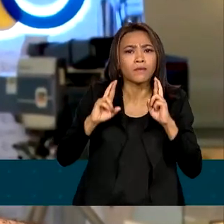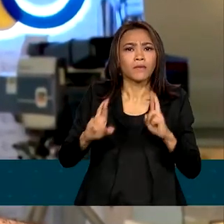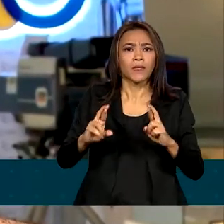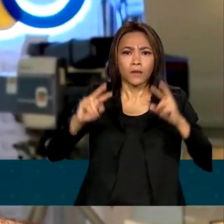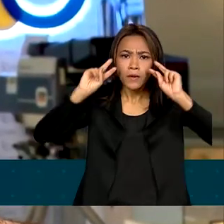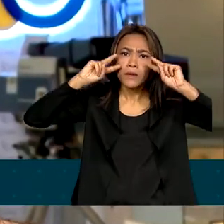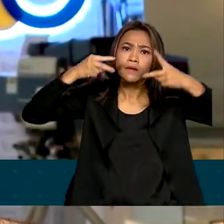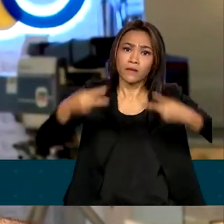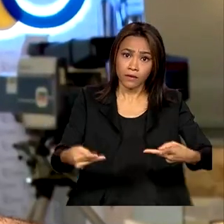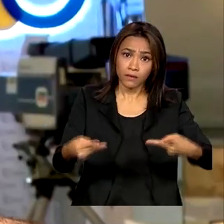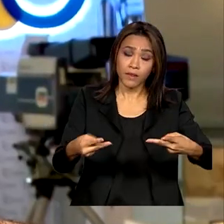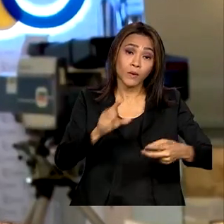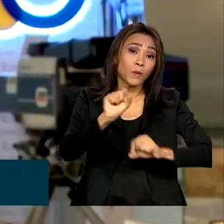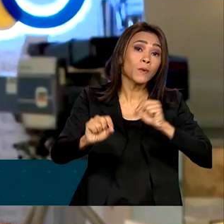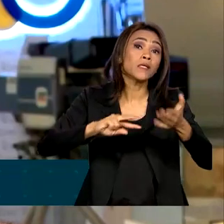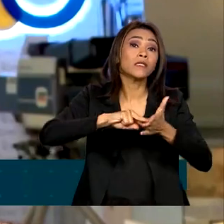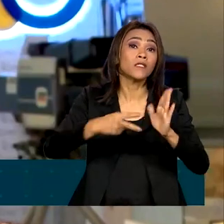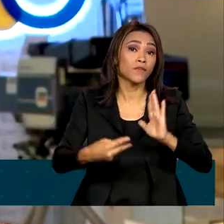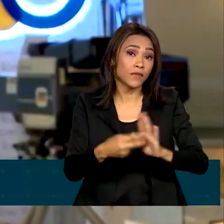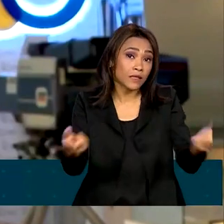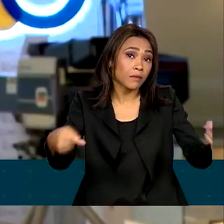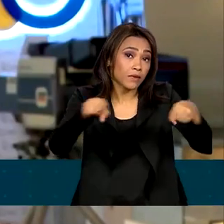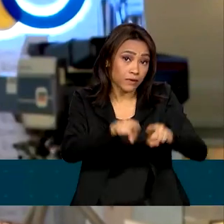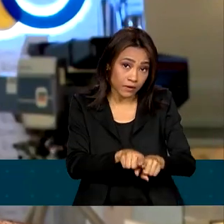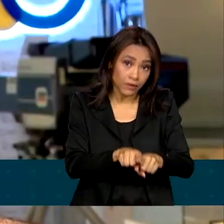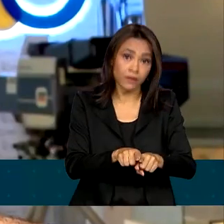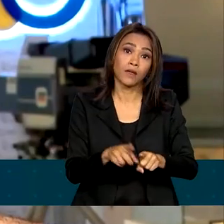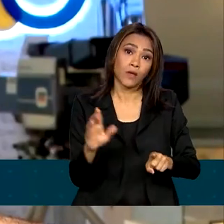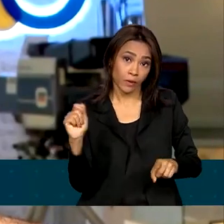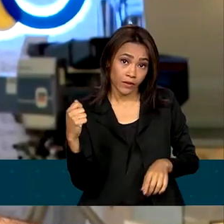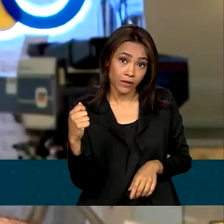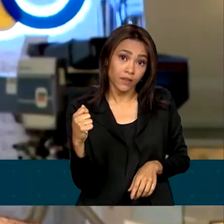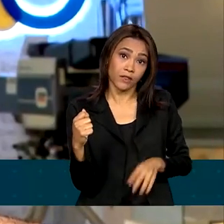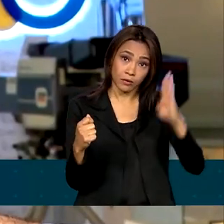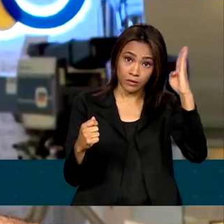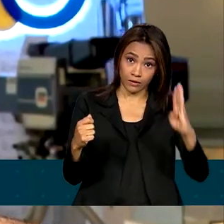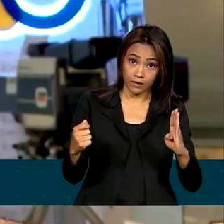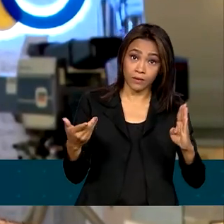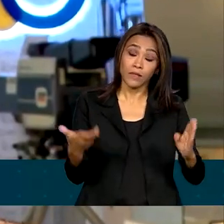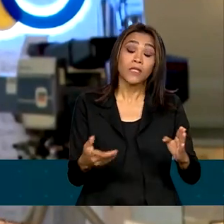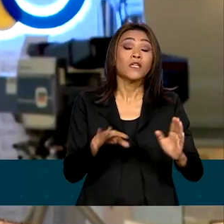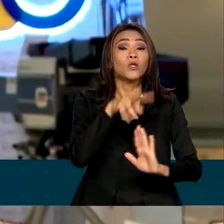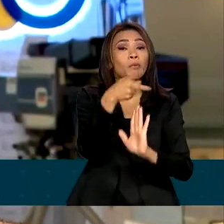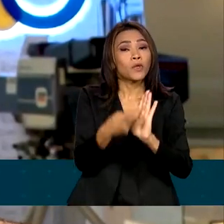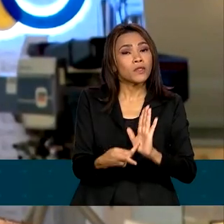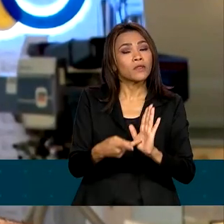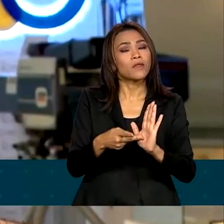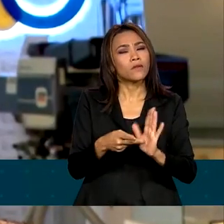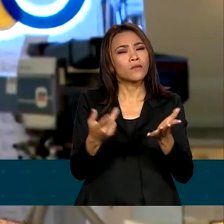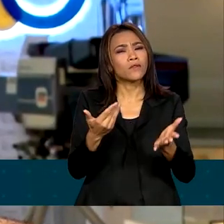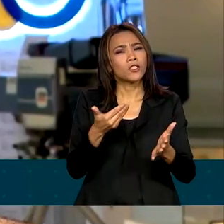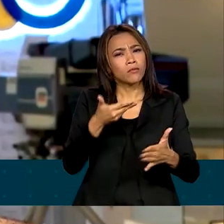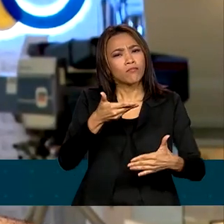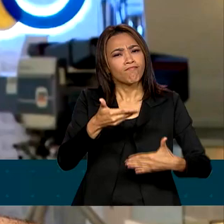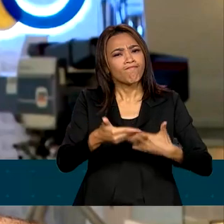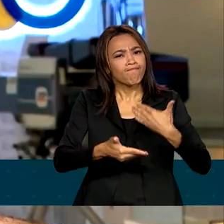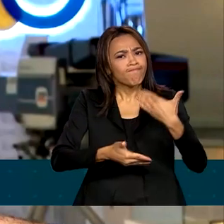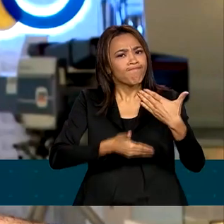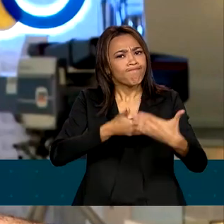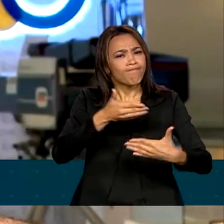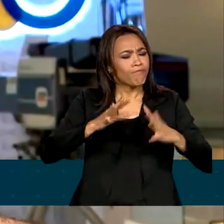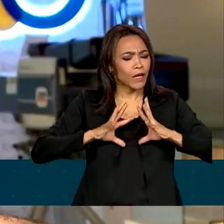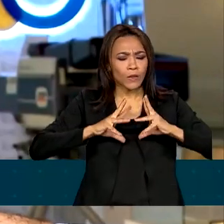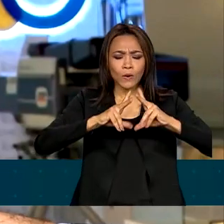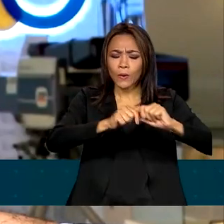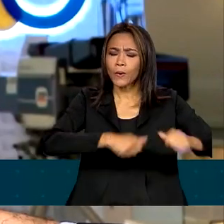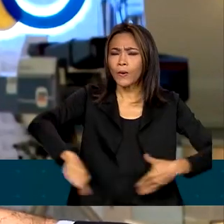reconhecimento do que significa para nós a parceria com a Argentina, e especialmente um projeto de construção, um projeto para